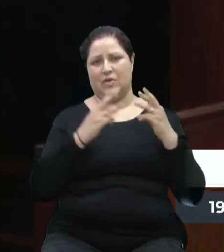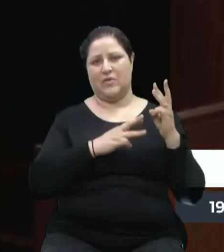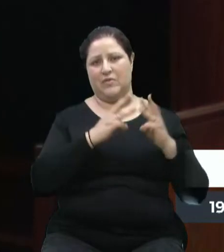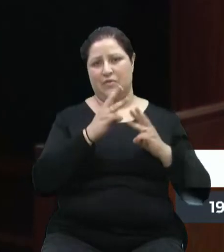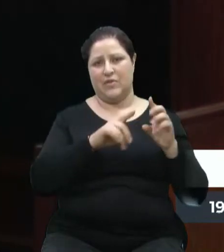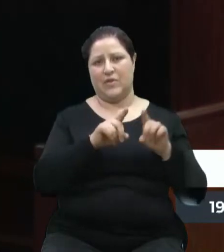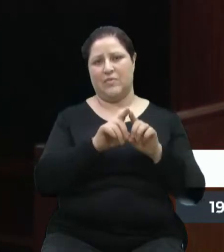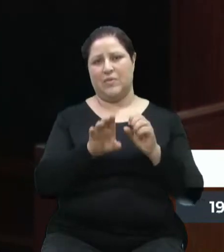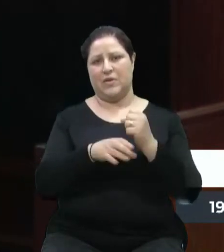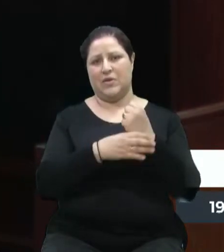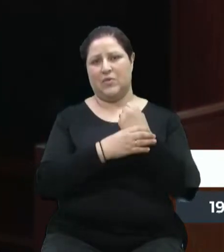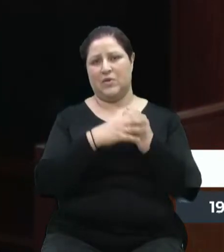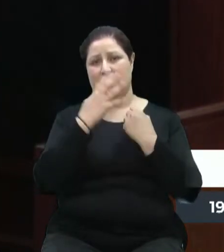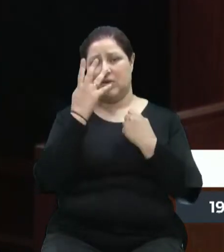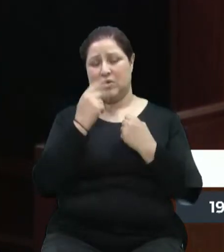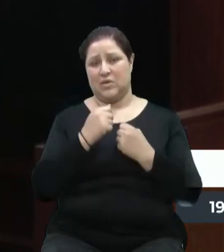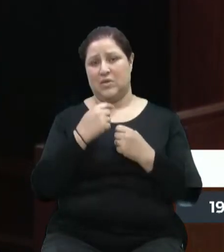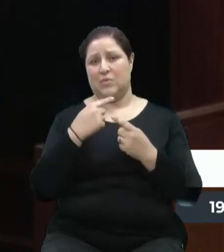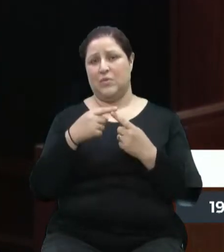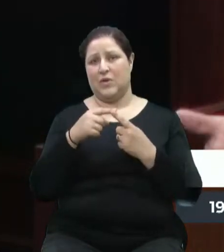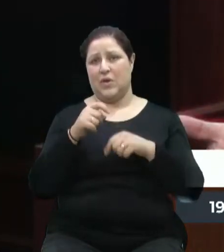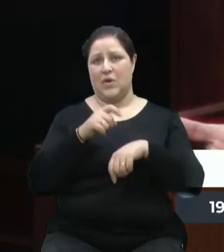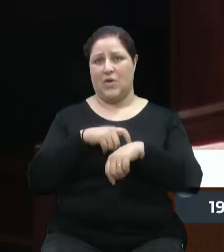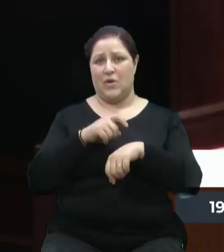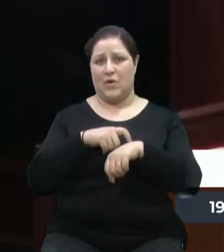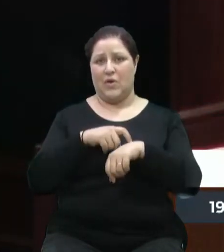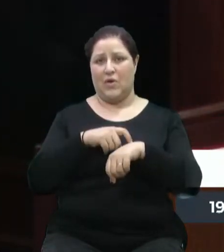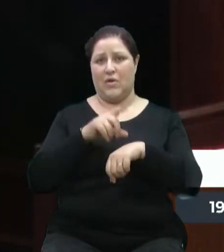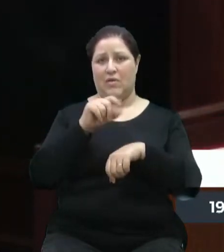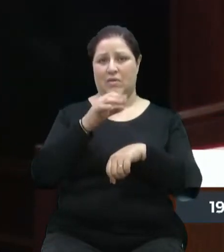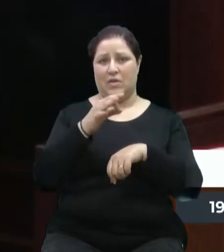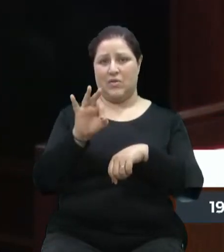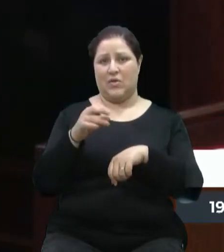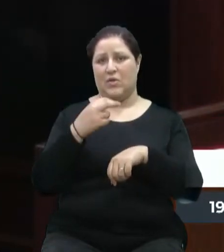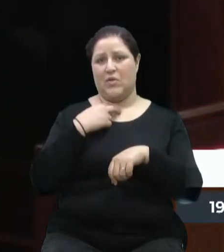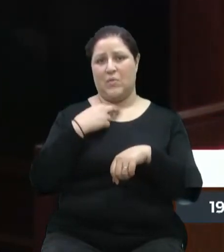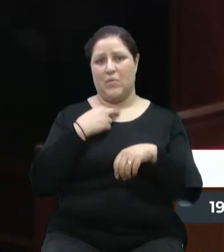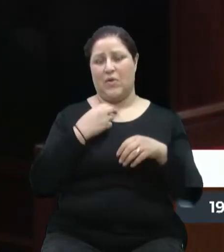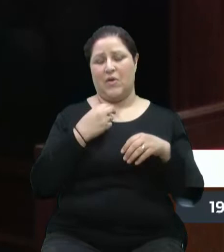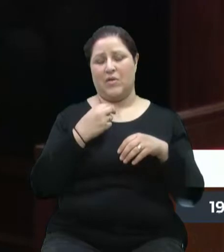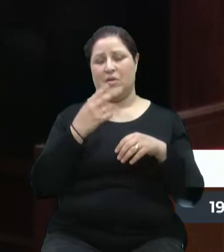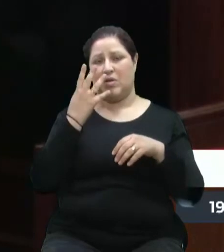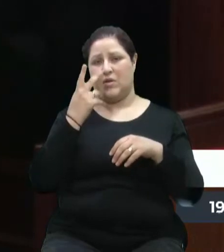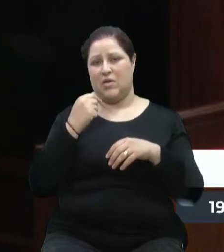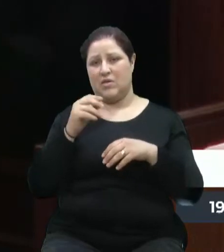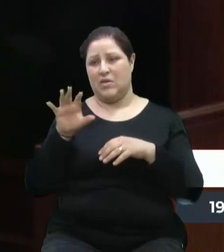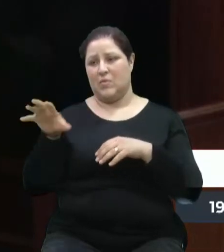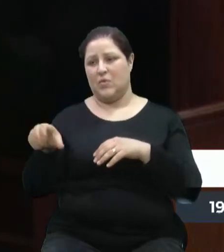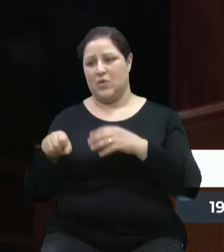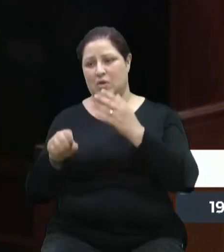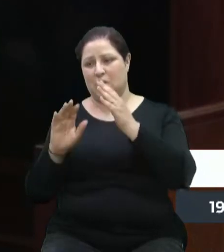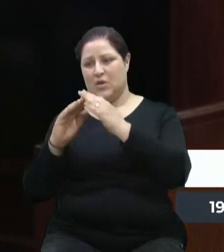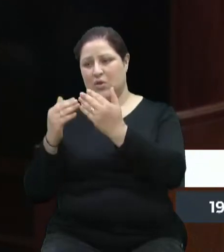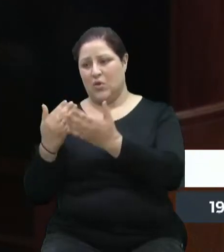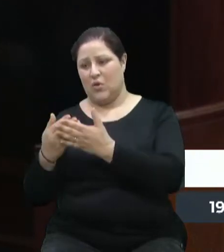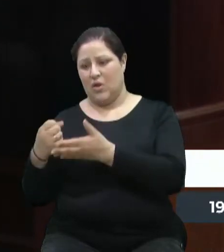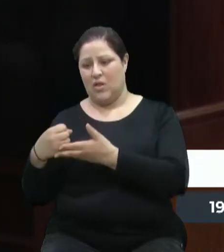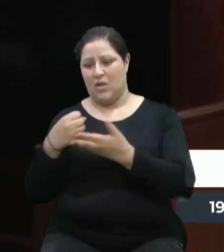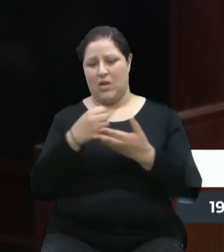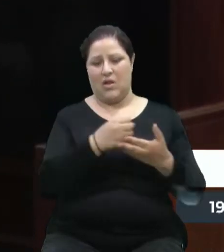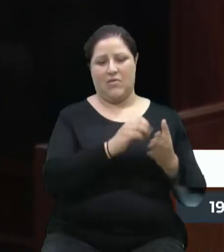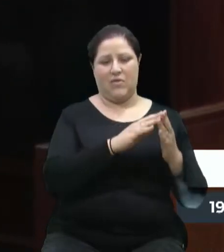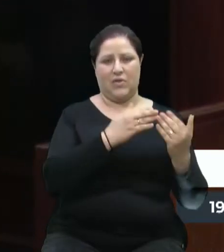se sente seguro das 10 horas da manhã, largar a criança na frente de casa, vereador Fantinel. Não tem como isso acontecer.